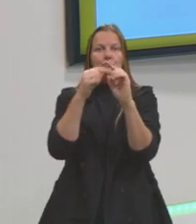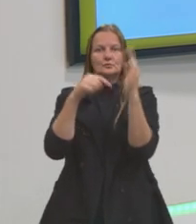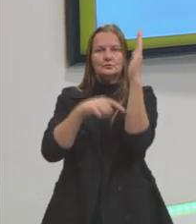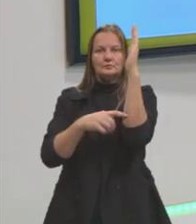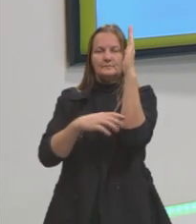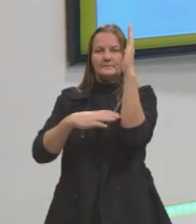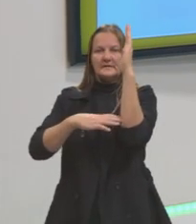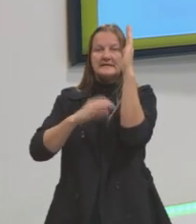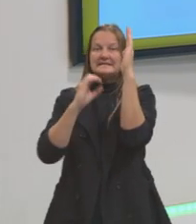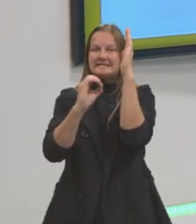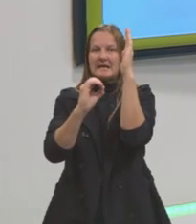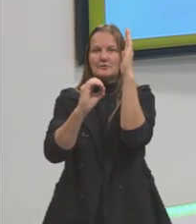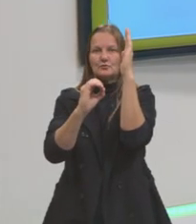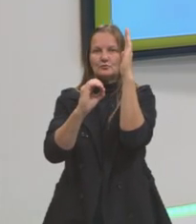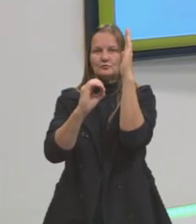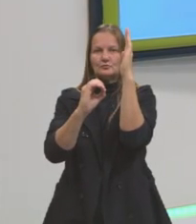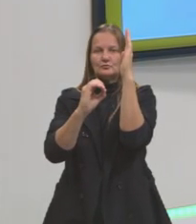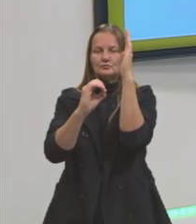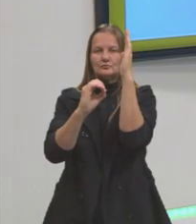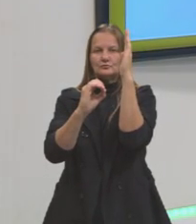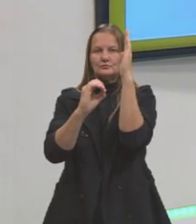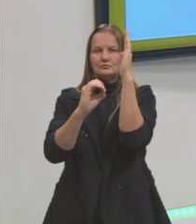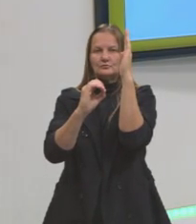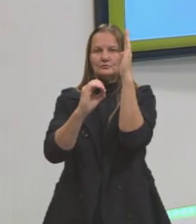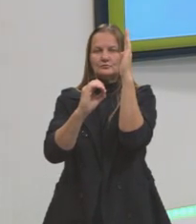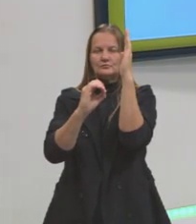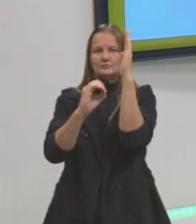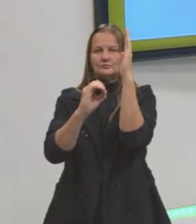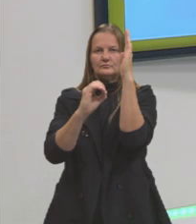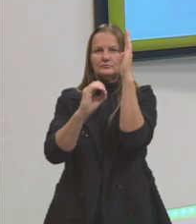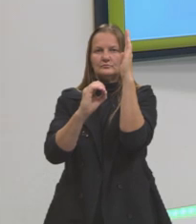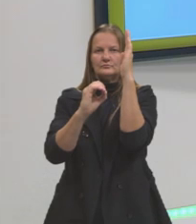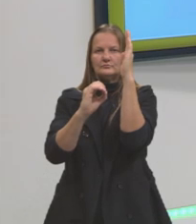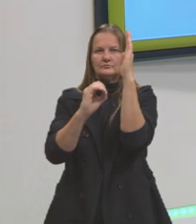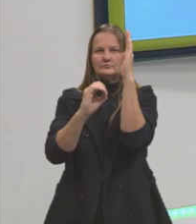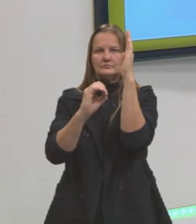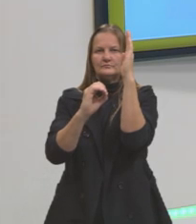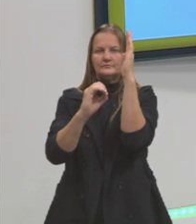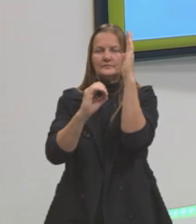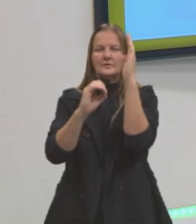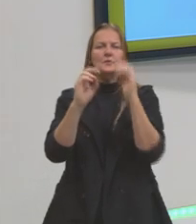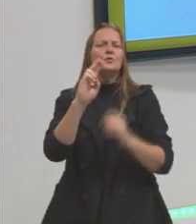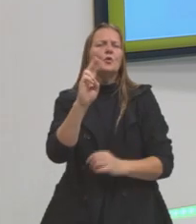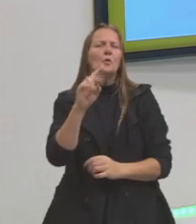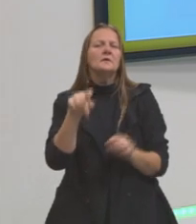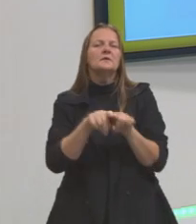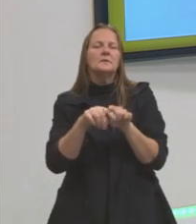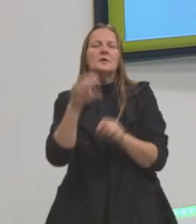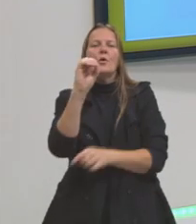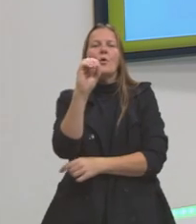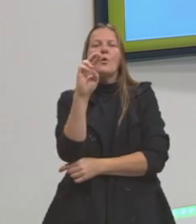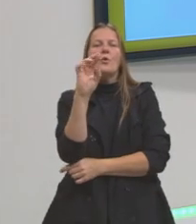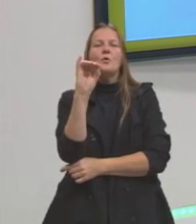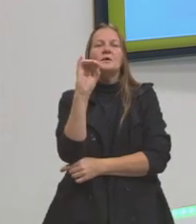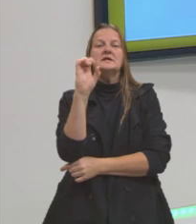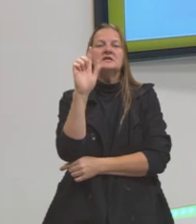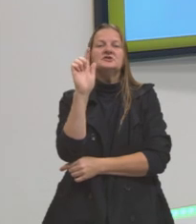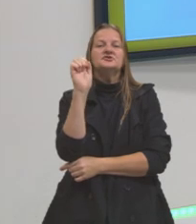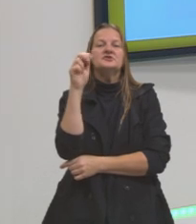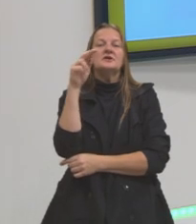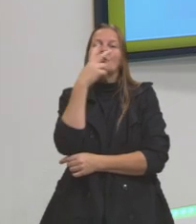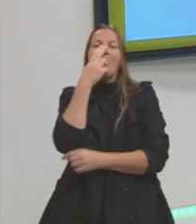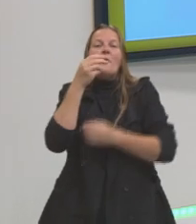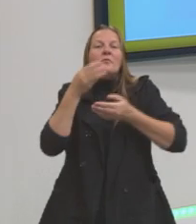o ponto zero. É chamado, aquele ponto, ali, no plano cartesiano, de origem do sistema cartesiano. E por que é a